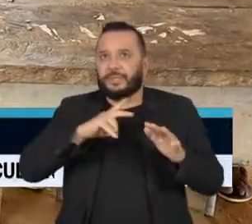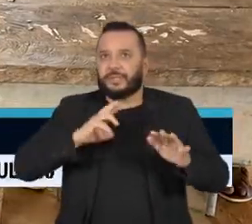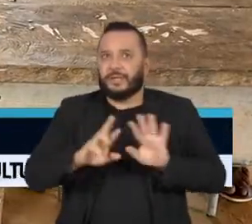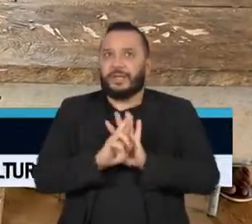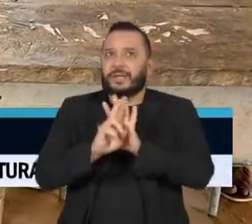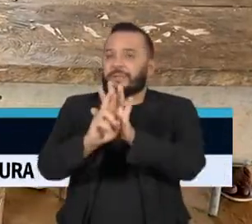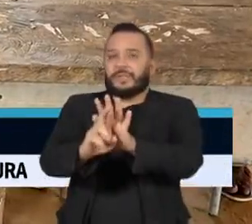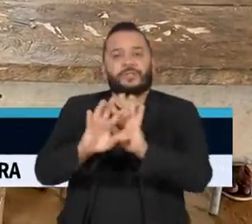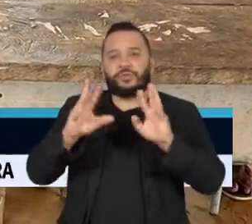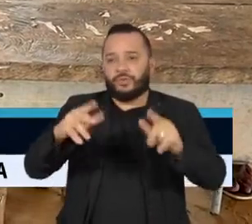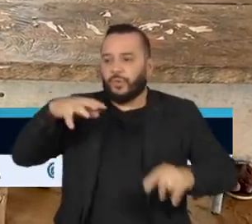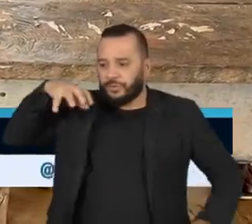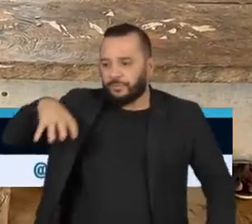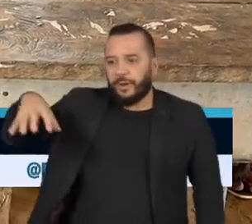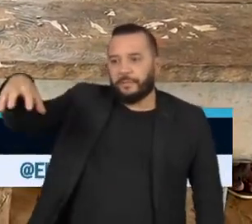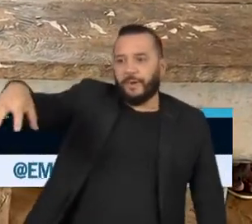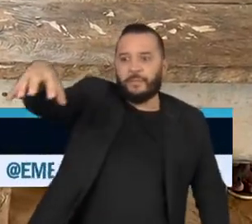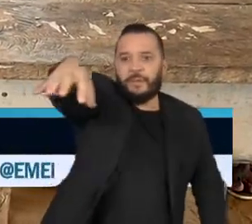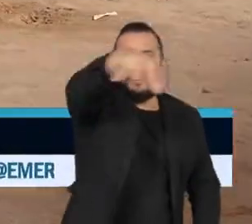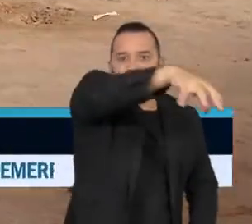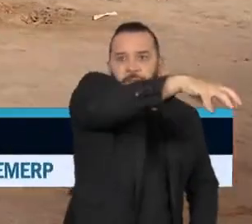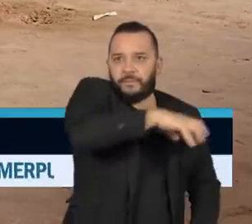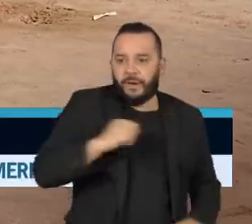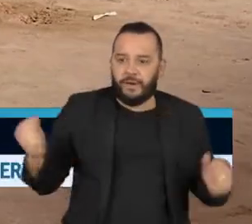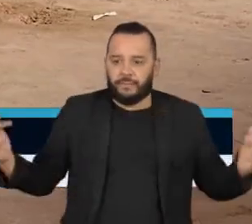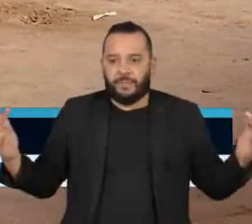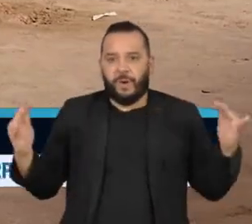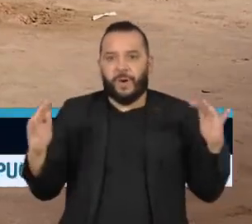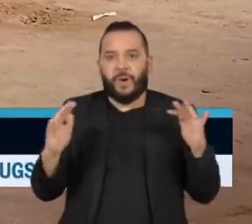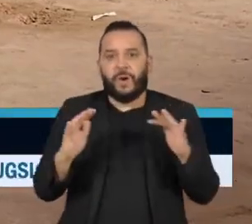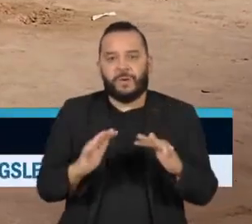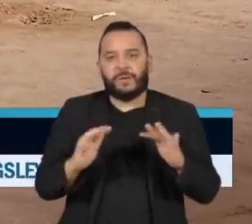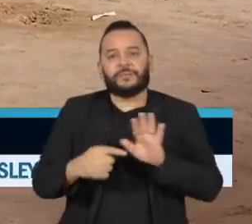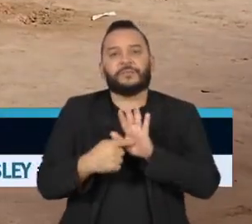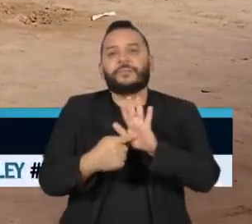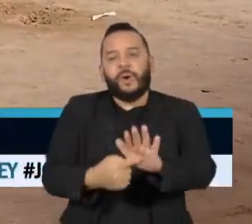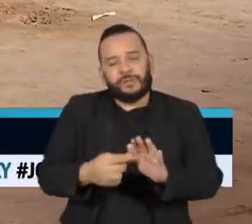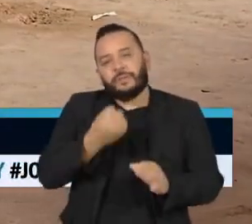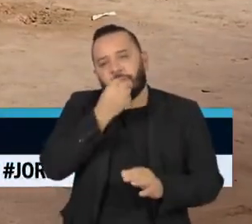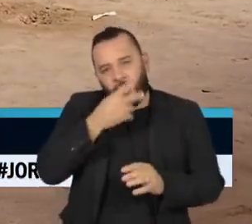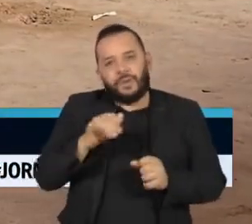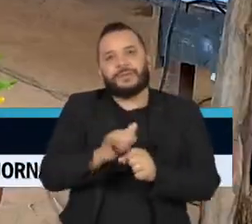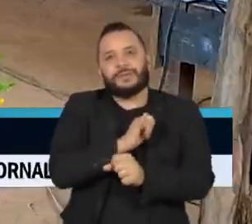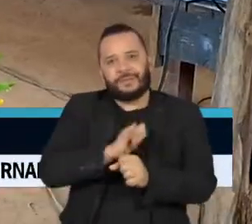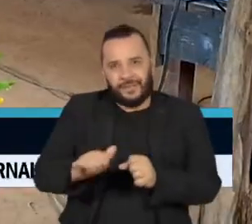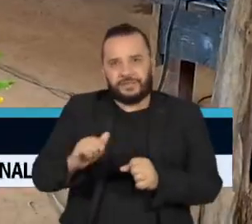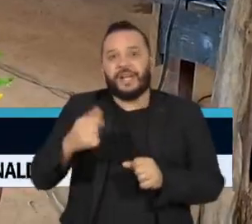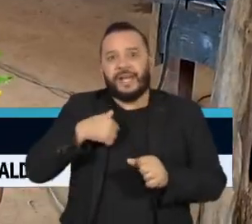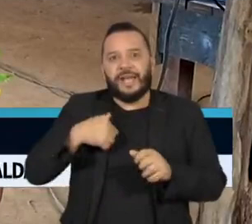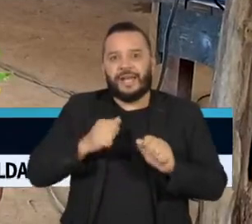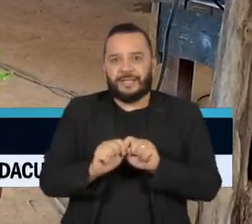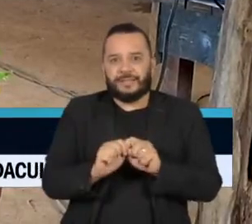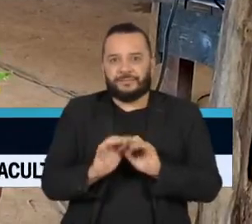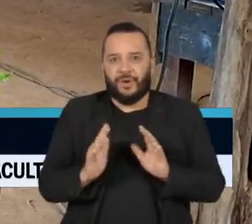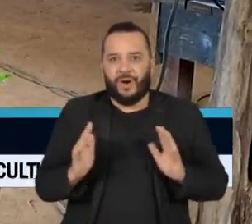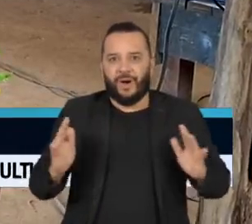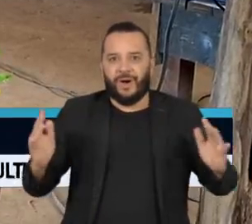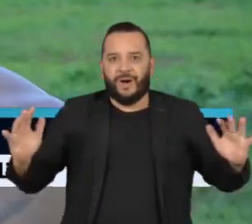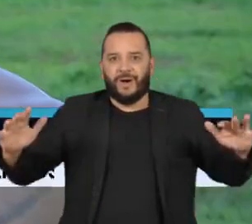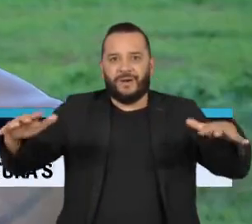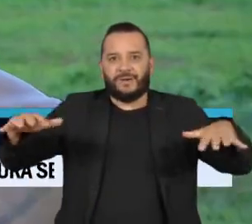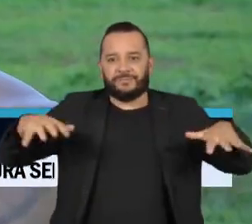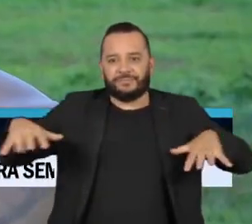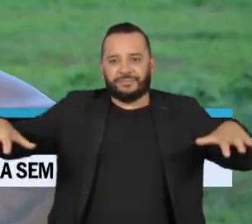todas as aldeias e aí fica claro o sucesso da estratégia. Os capó se dividem para permanecer em união.